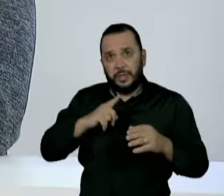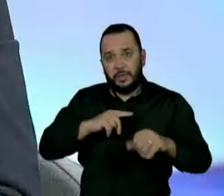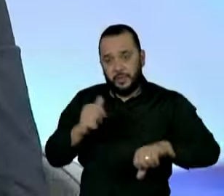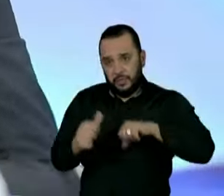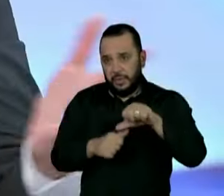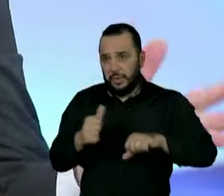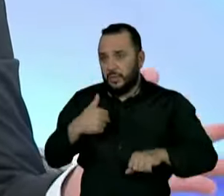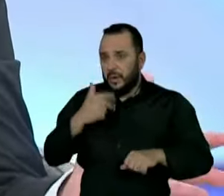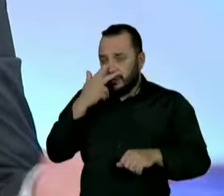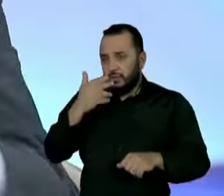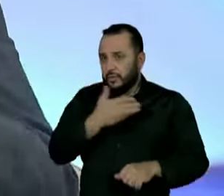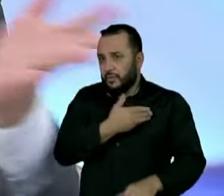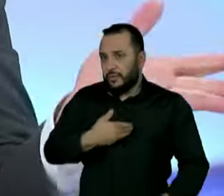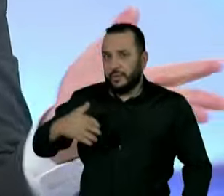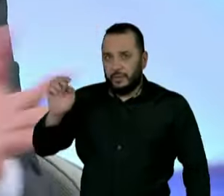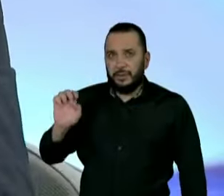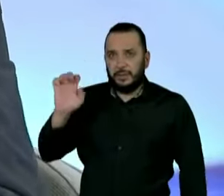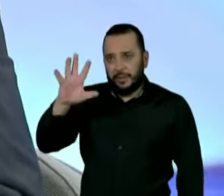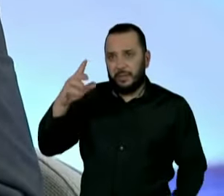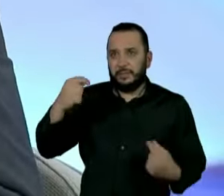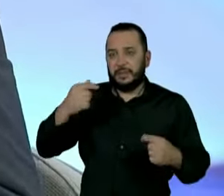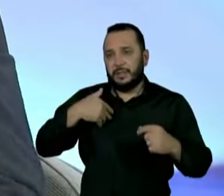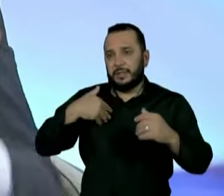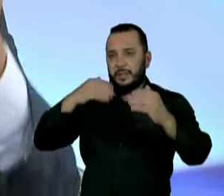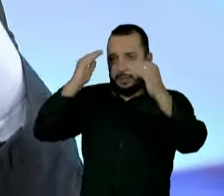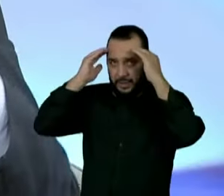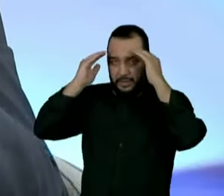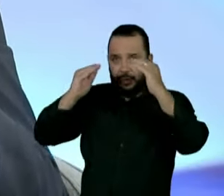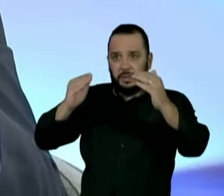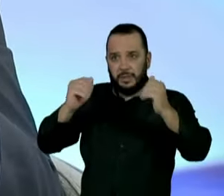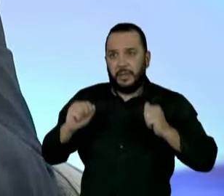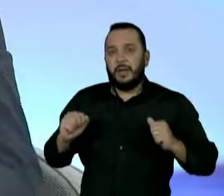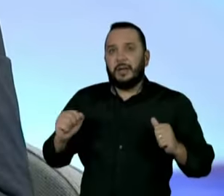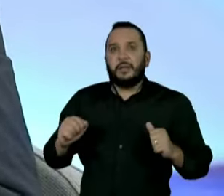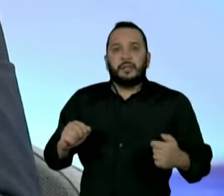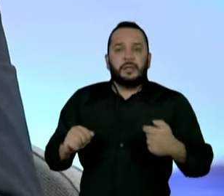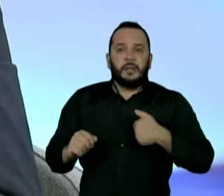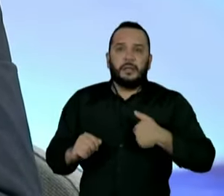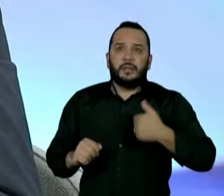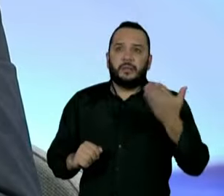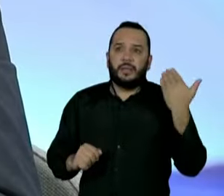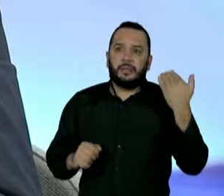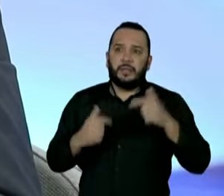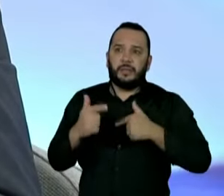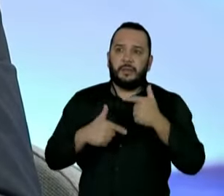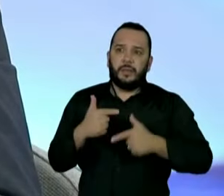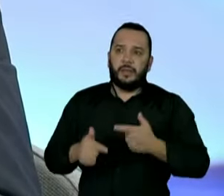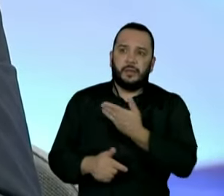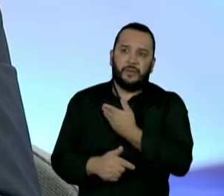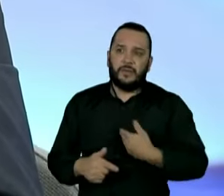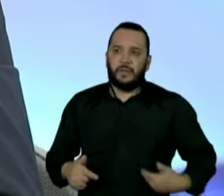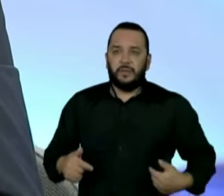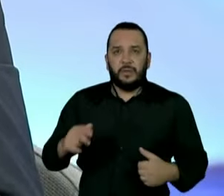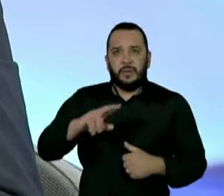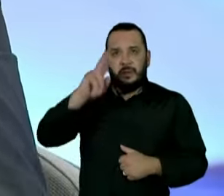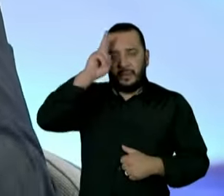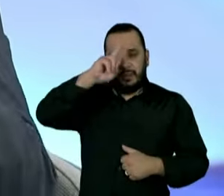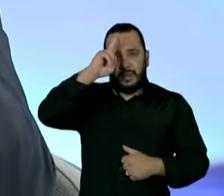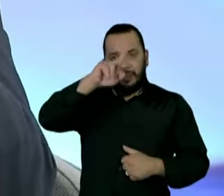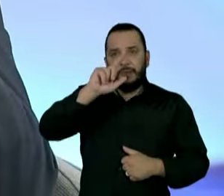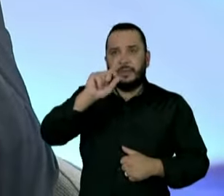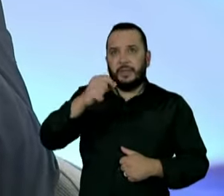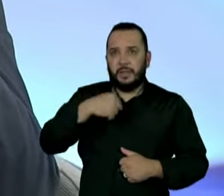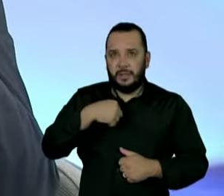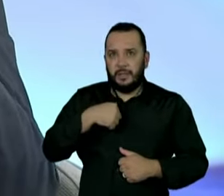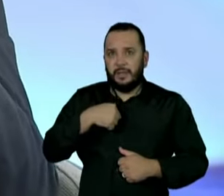do Estado, em todos os governos, devem se respeitar. Quando eu fui governador, por exemplo, eu me lembro de ter disciplinado a